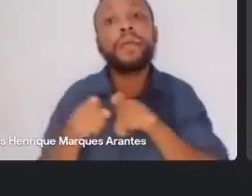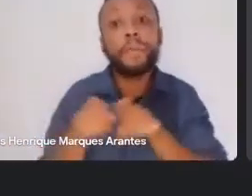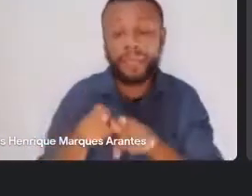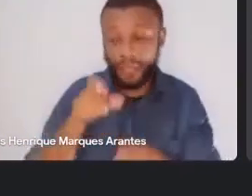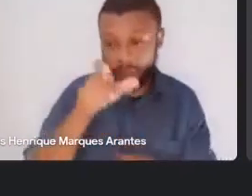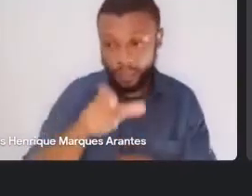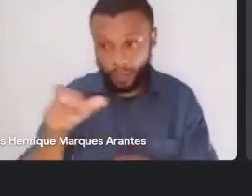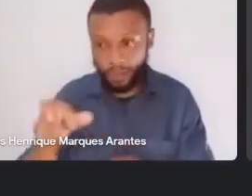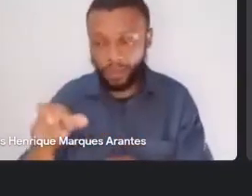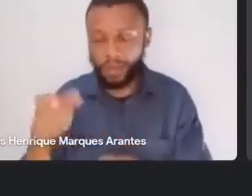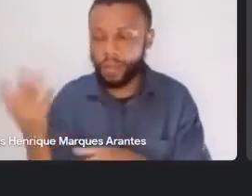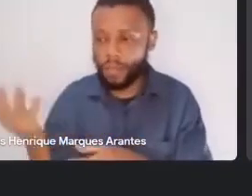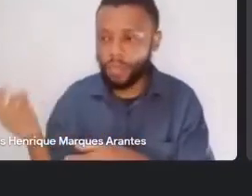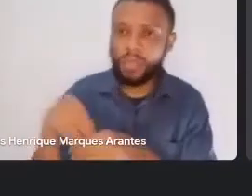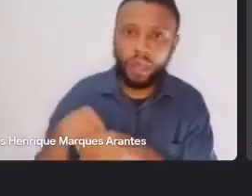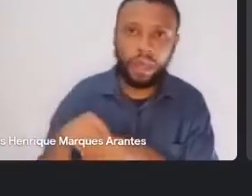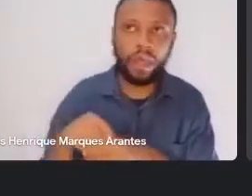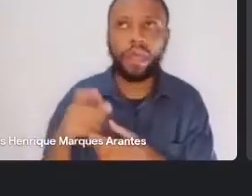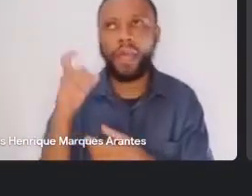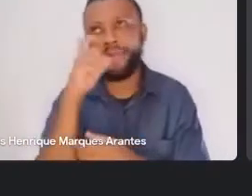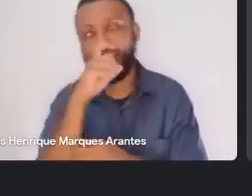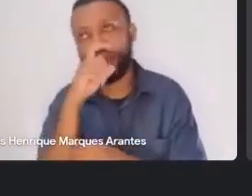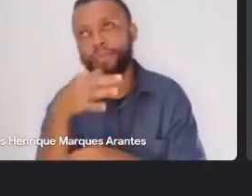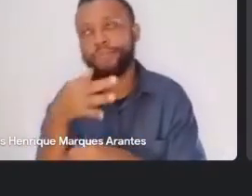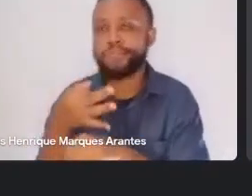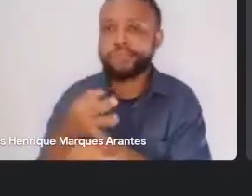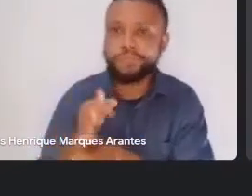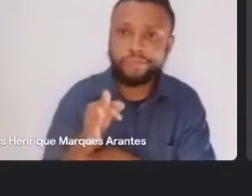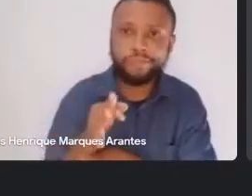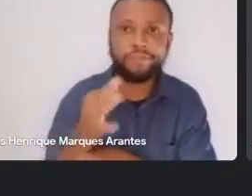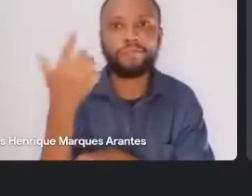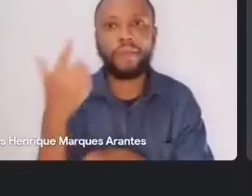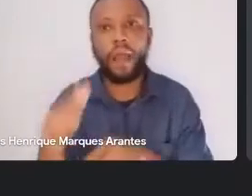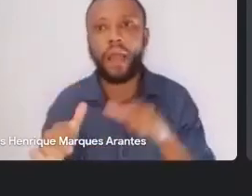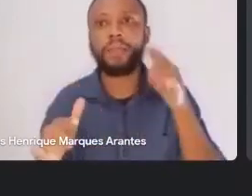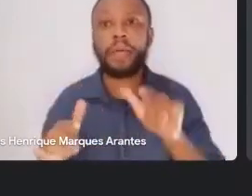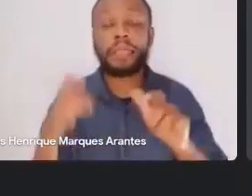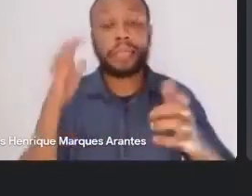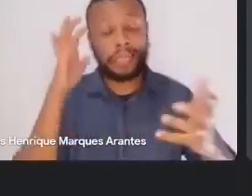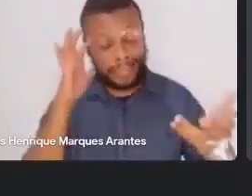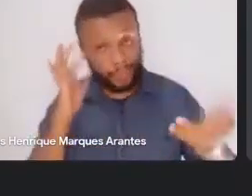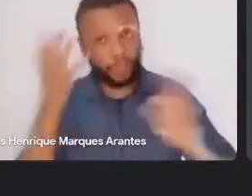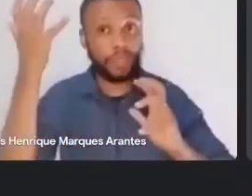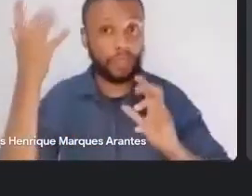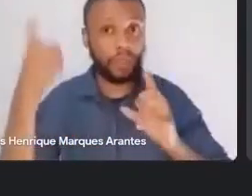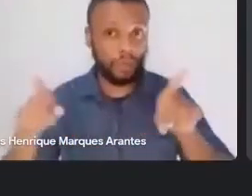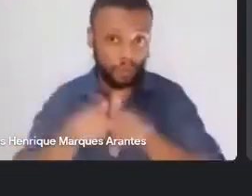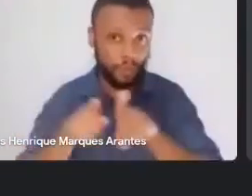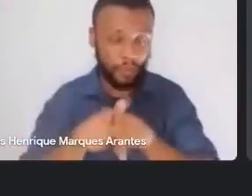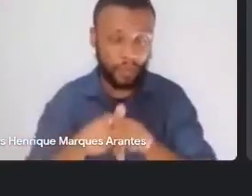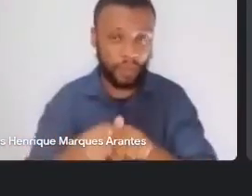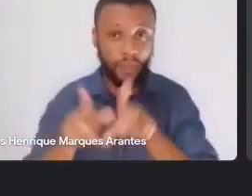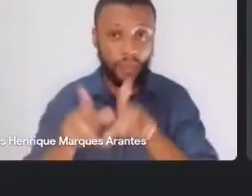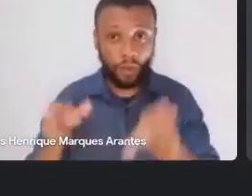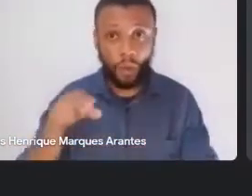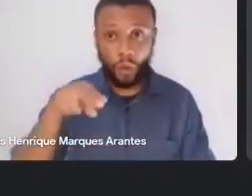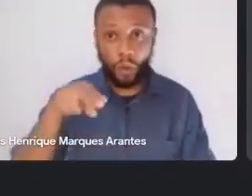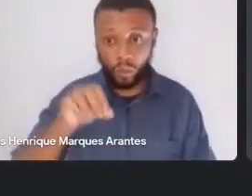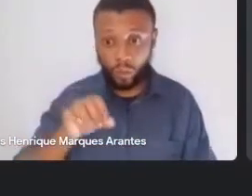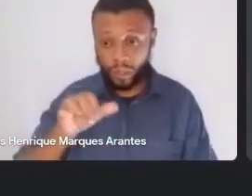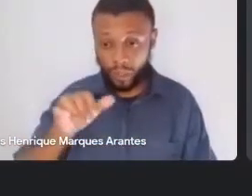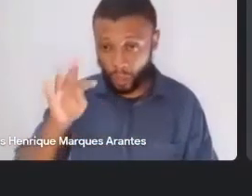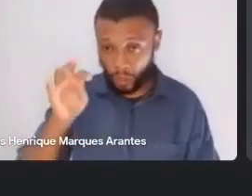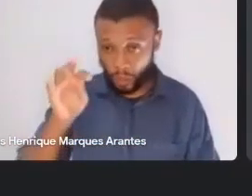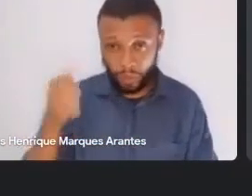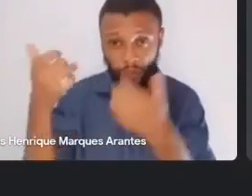claro, fake news e tudo mais, nos colocaram nessa situação também, como diz o Noilton, regidos por